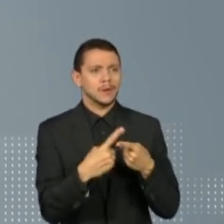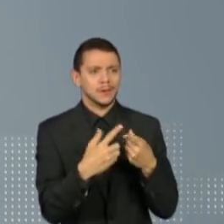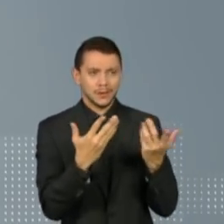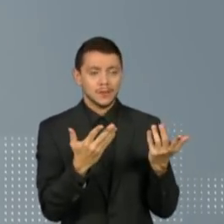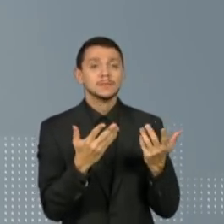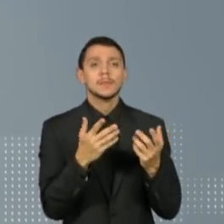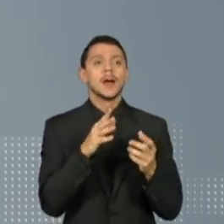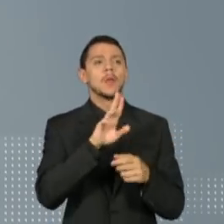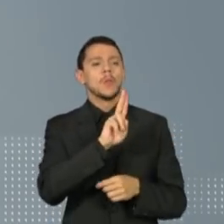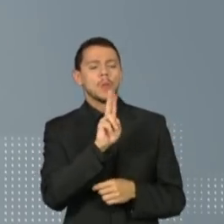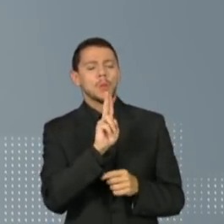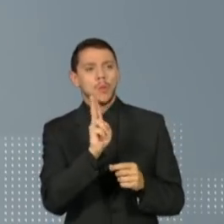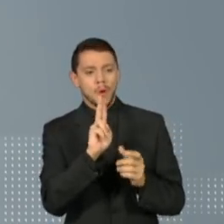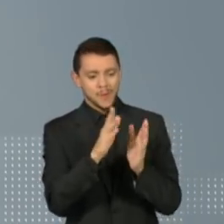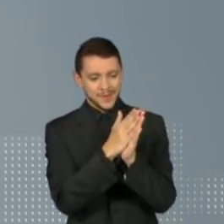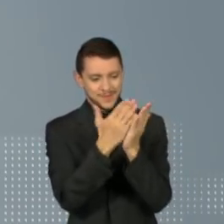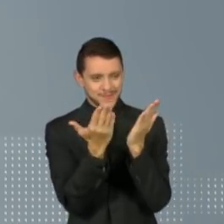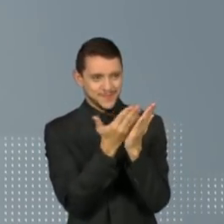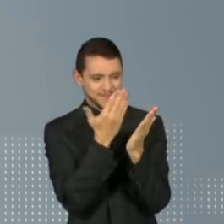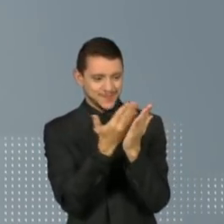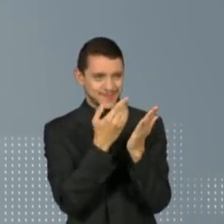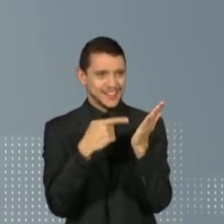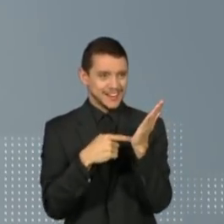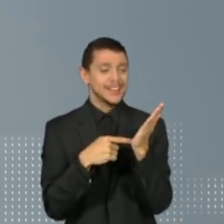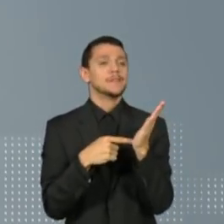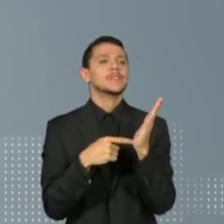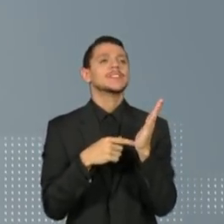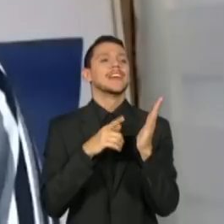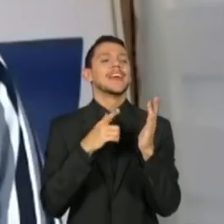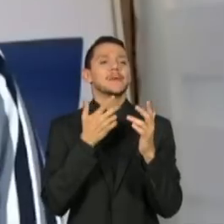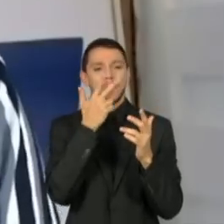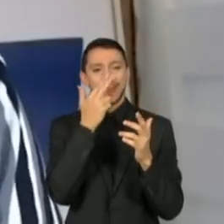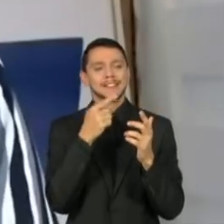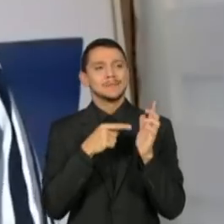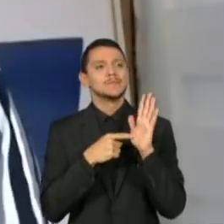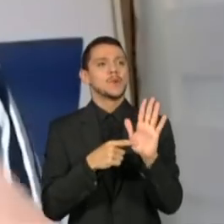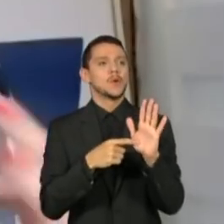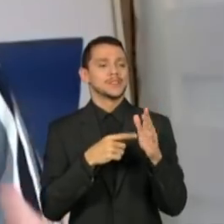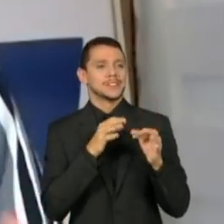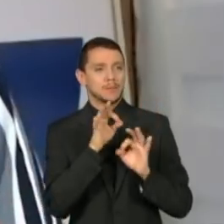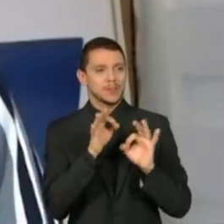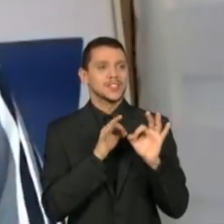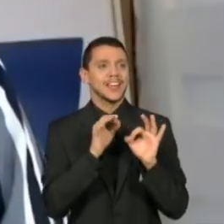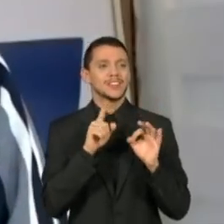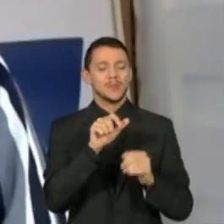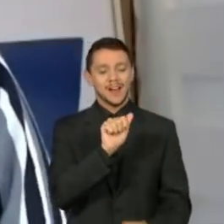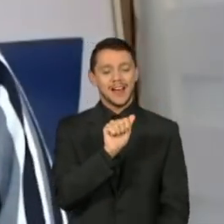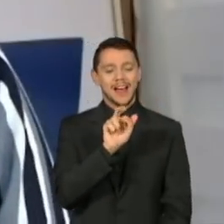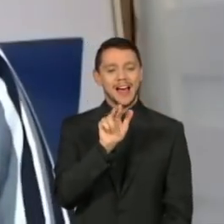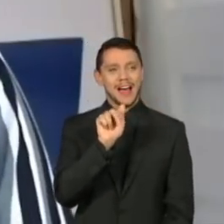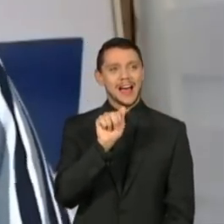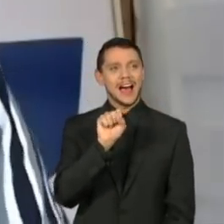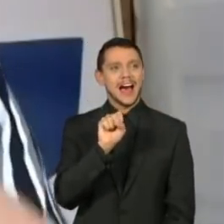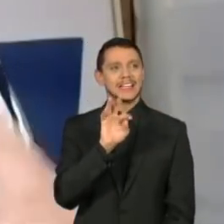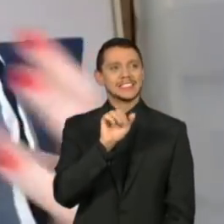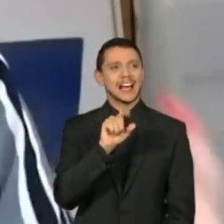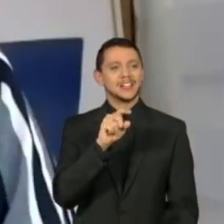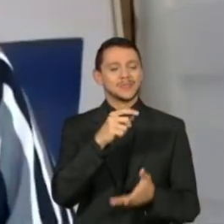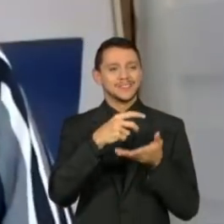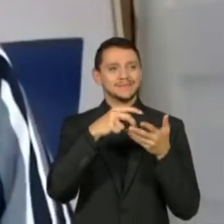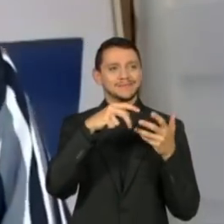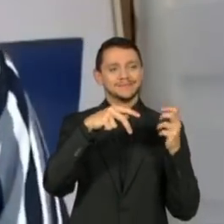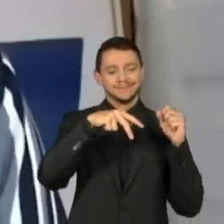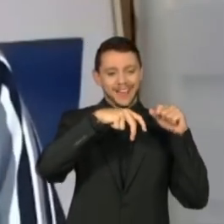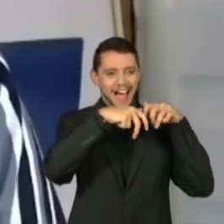sugere muito desse processo, não? Arrastados. Muito além de que pessoas